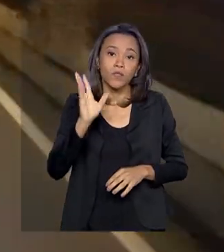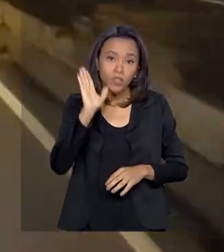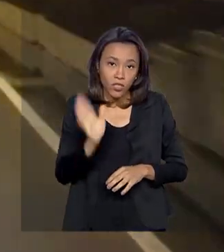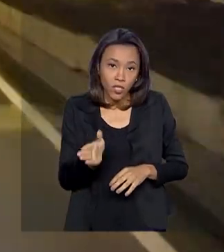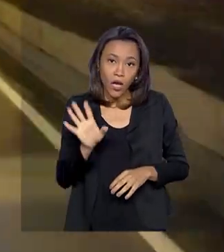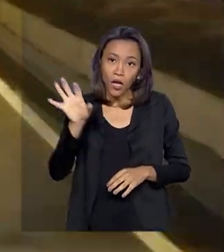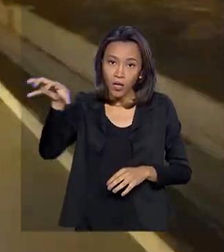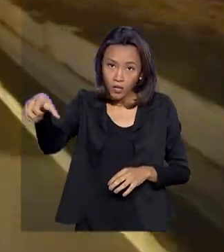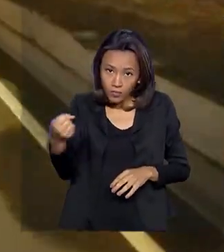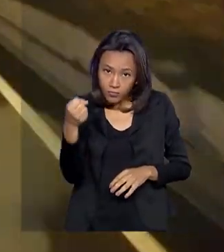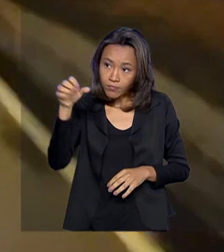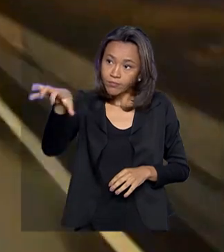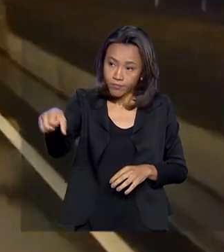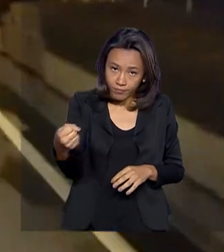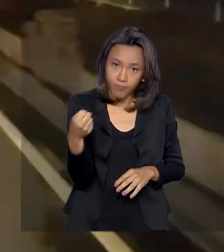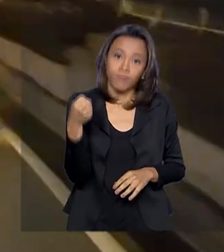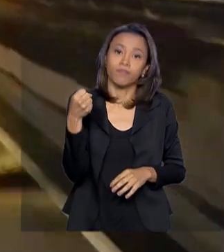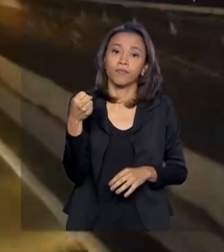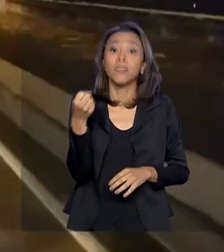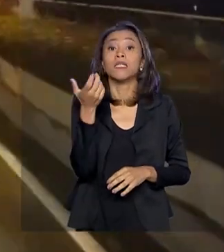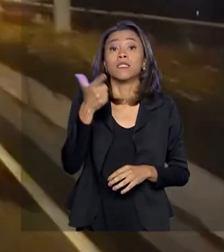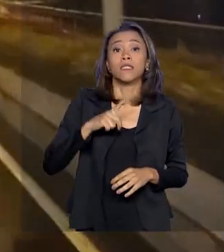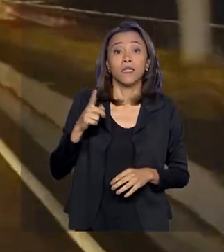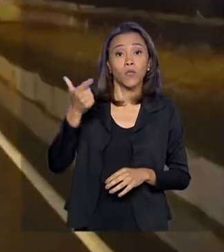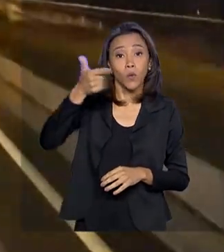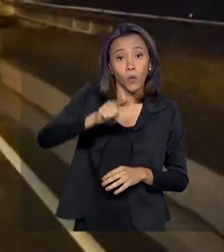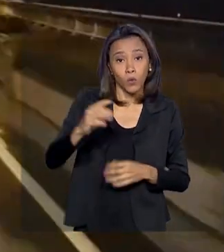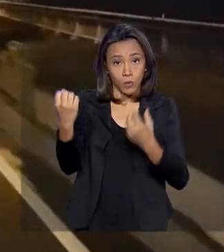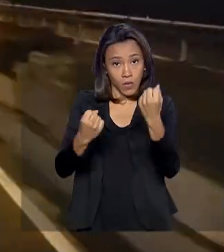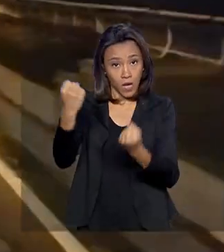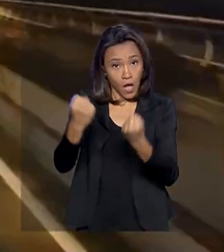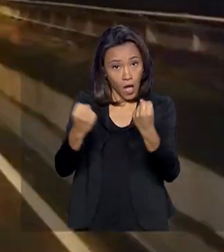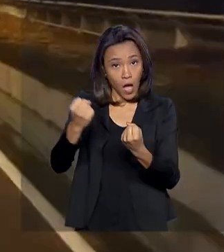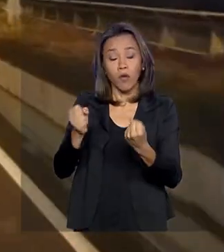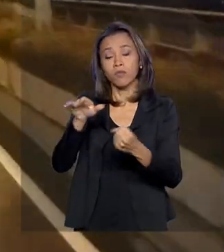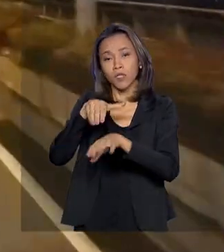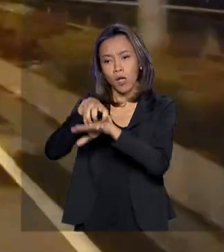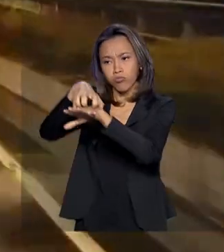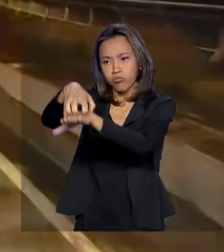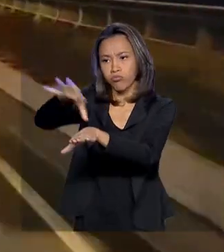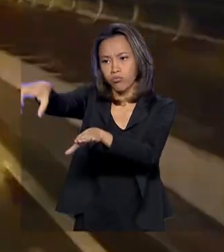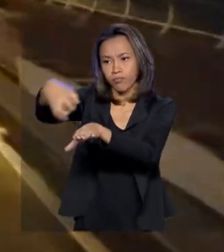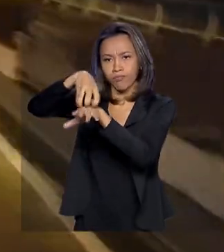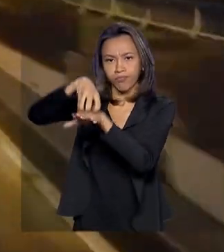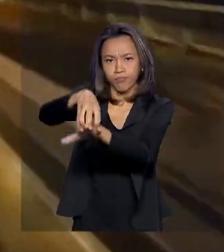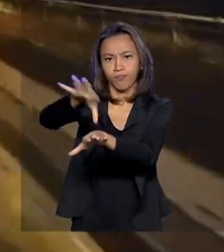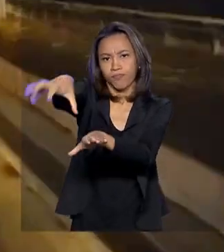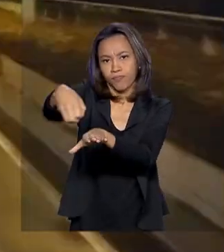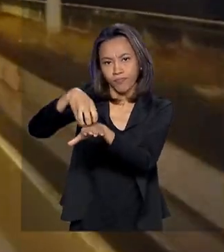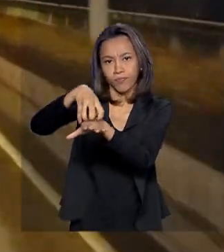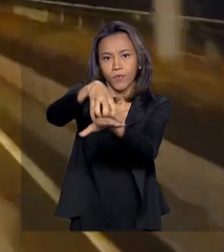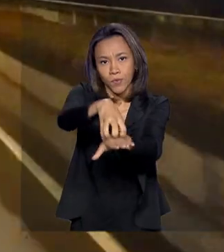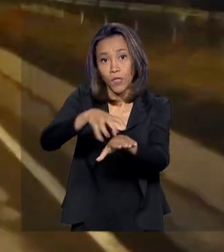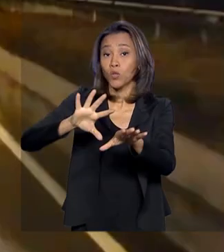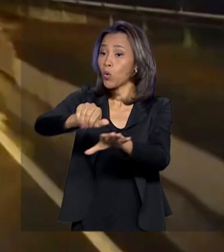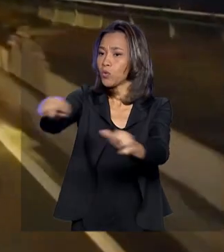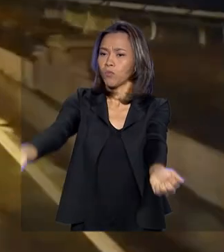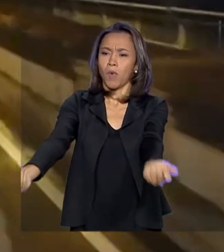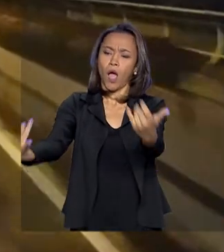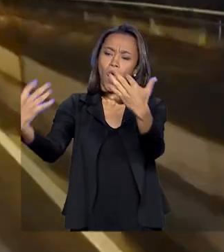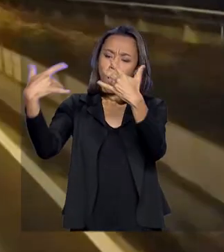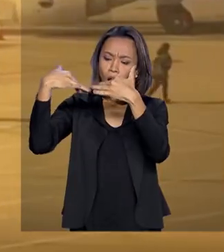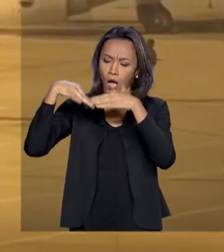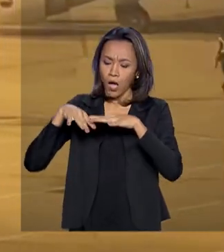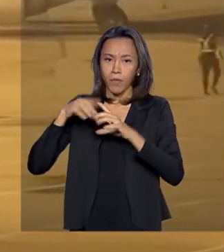cidadãos que tinham que recolher. Tem mais um veículo que ainda está terminando de recolher. Estamos voltando para o Trail Shangri-La, onde todos vão se reunir para ir para o